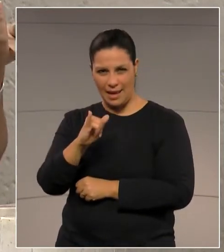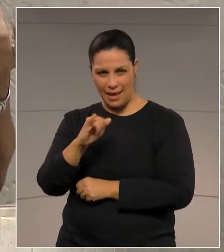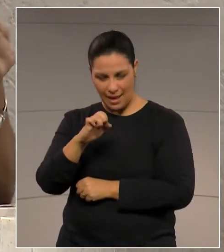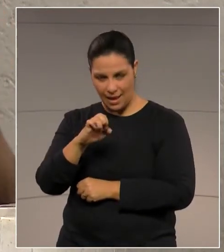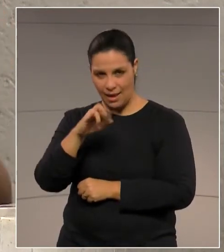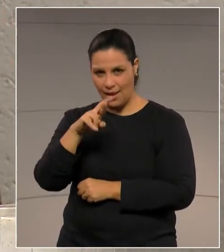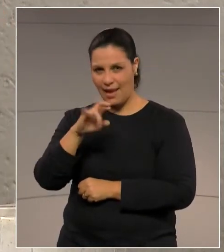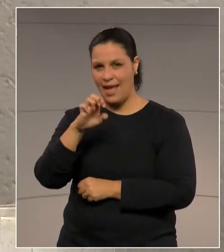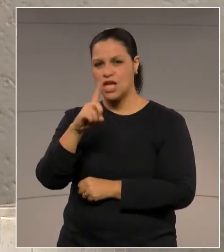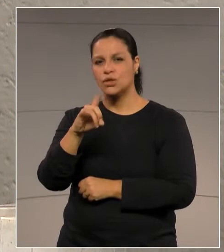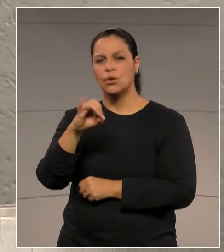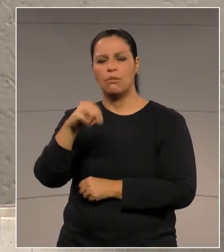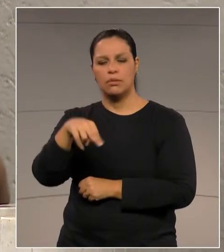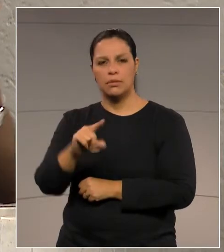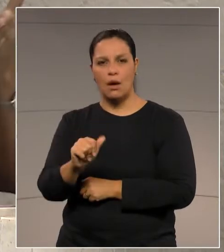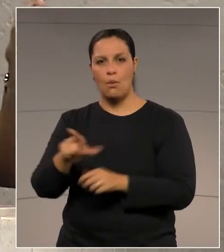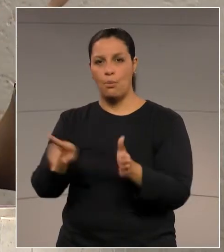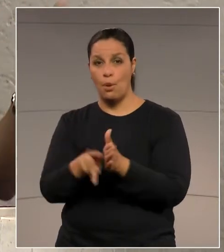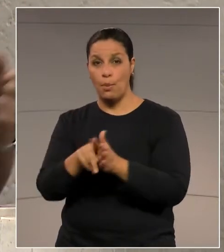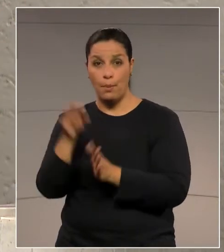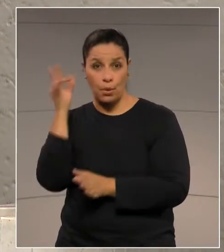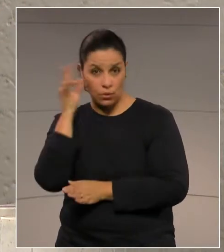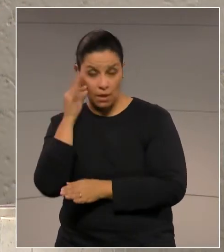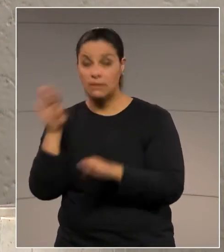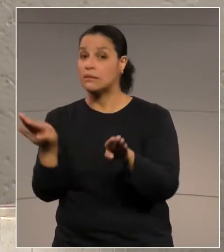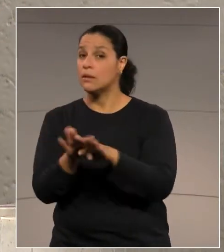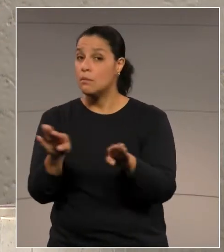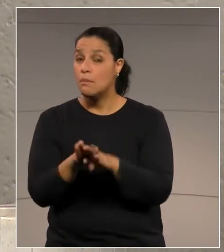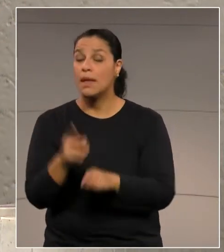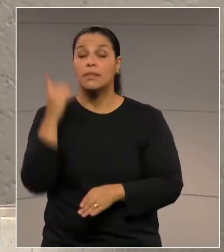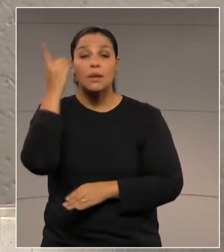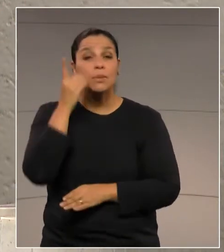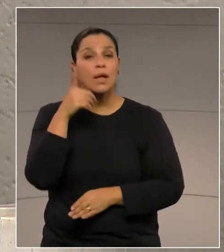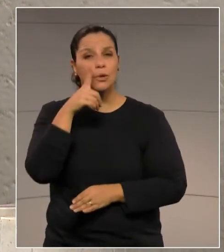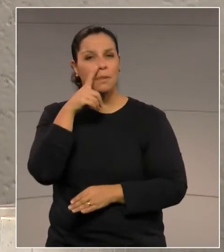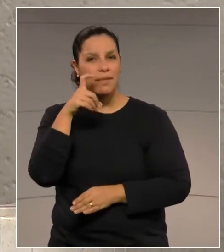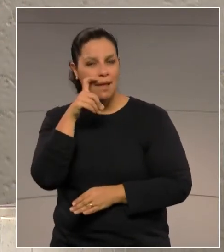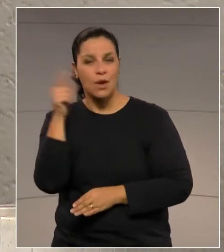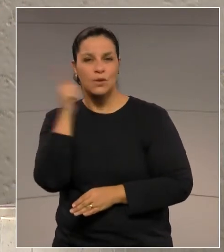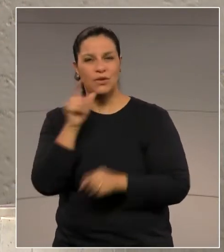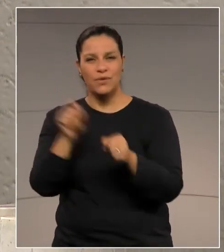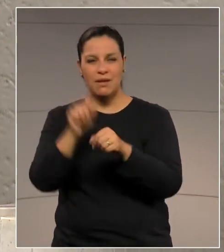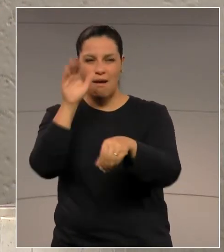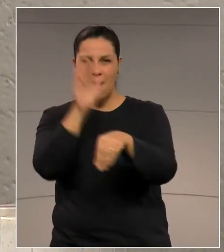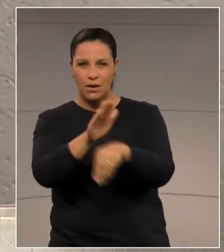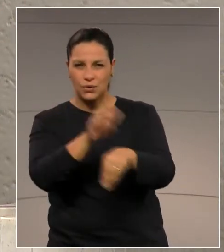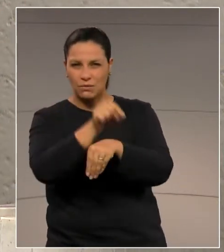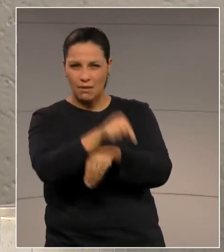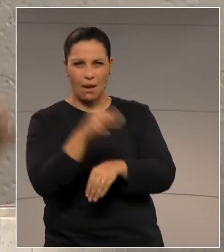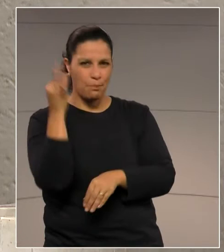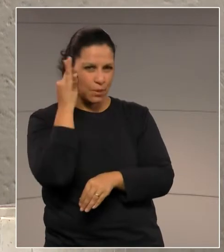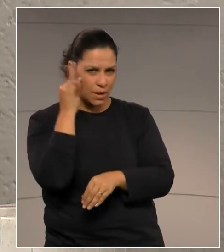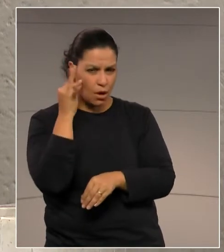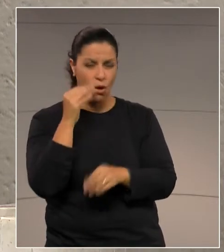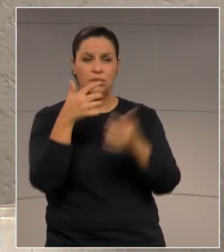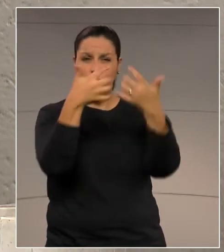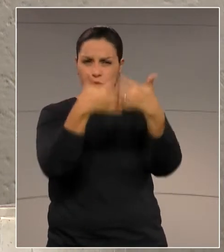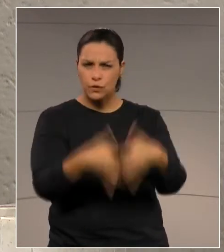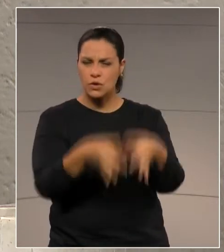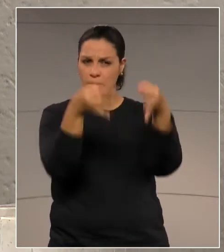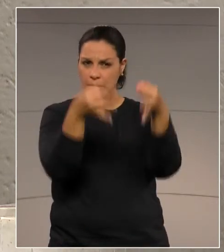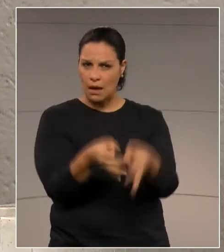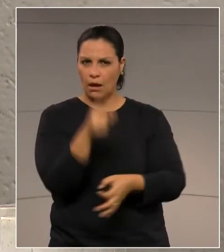Michele ajudou a fazer funcionar corretamente. E, neste